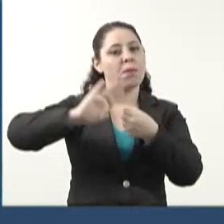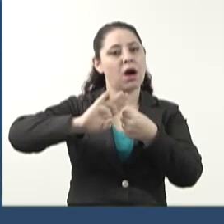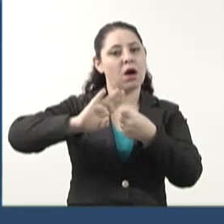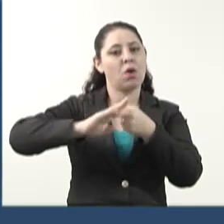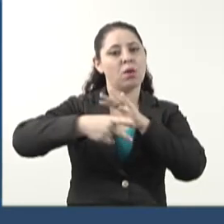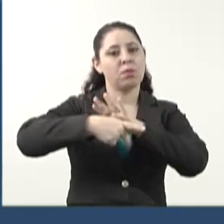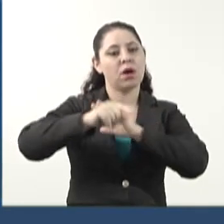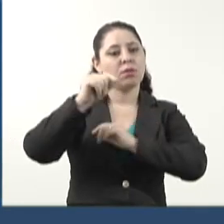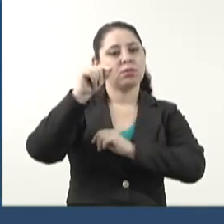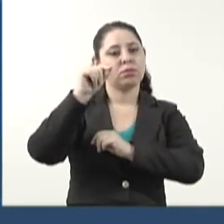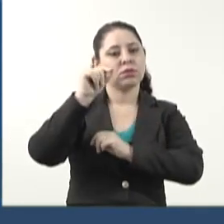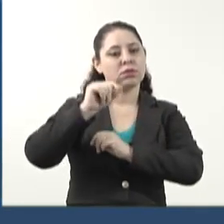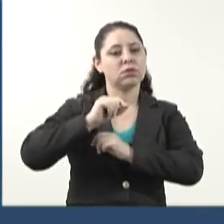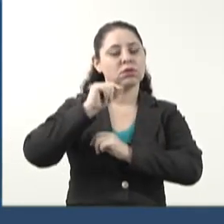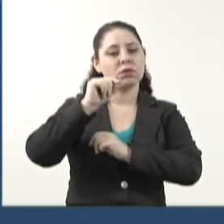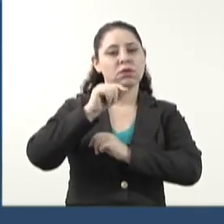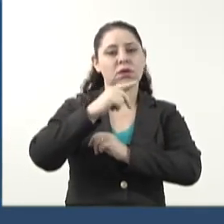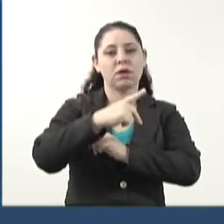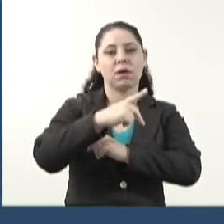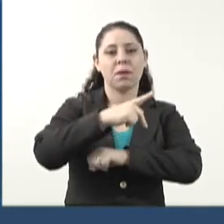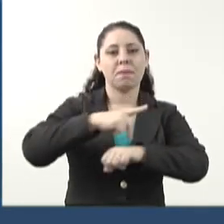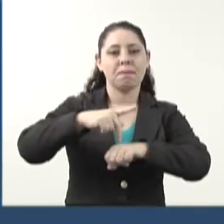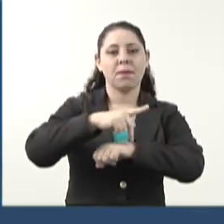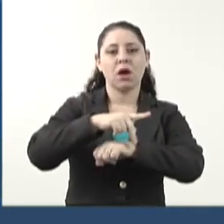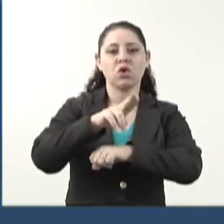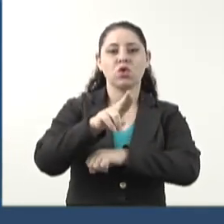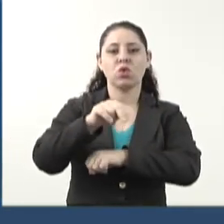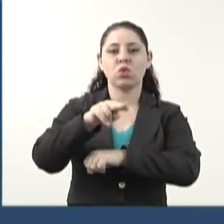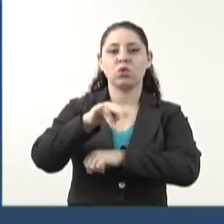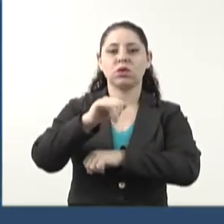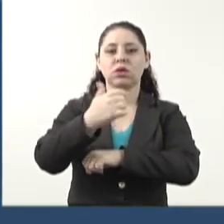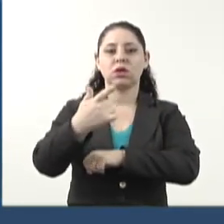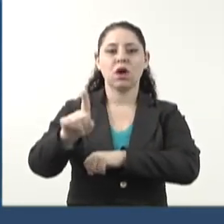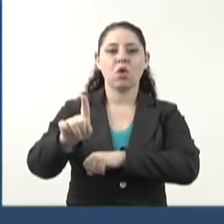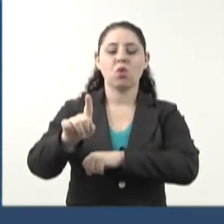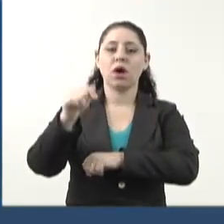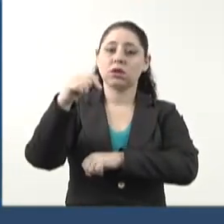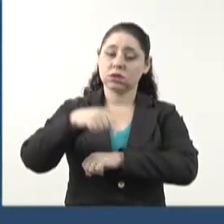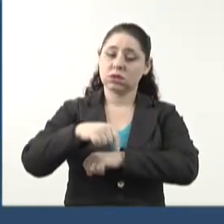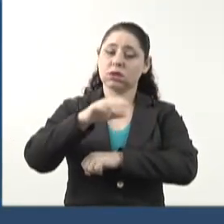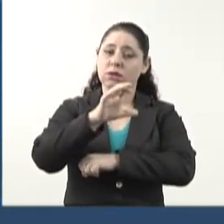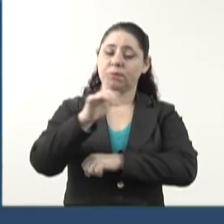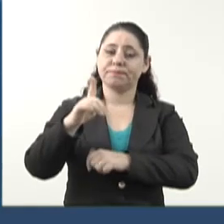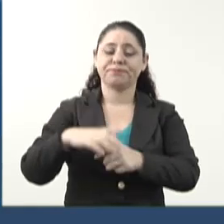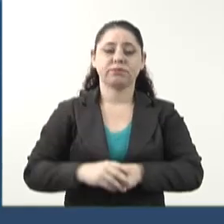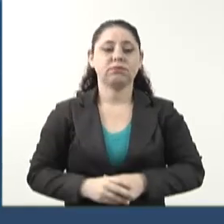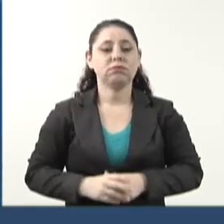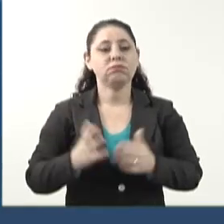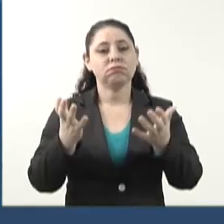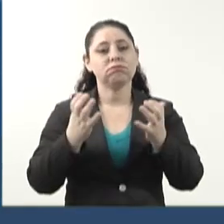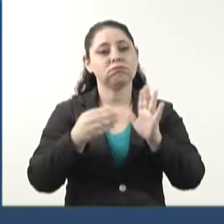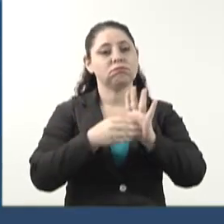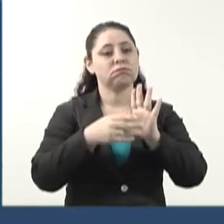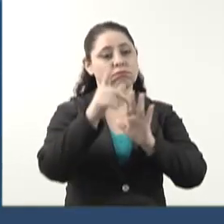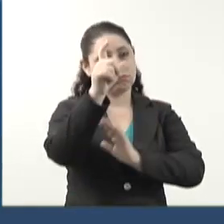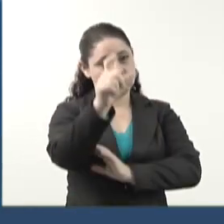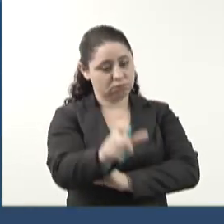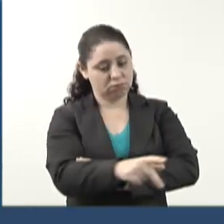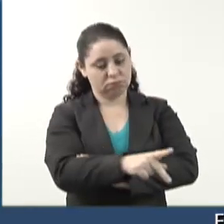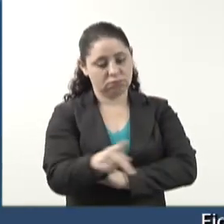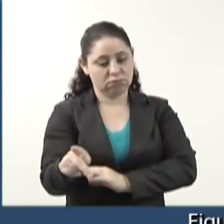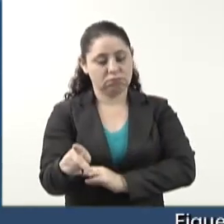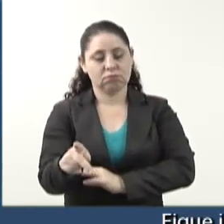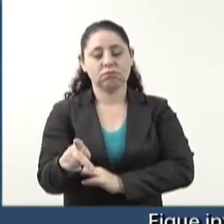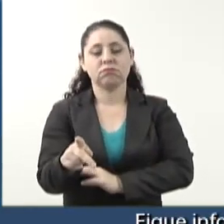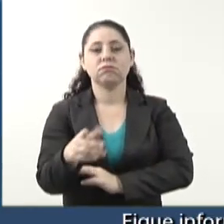Parque Residencial União, nesta capital, e eu gostaria de encaminhar a vossa excelência